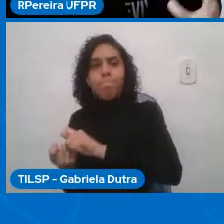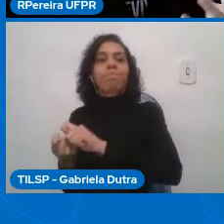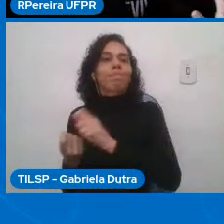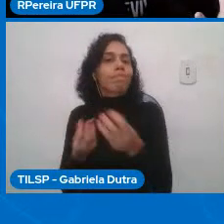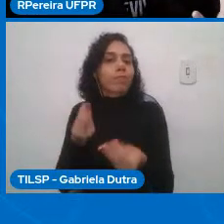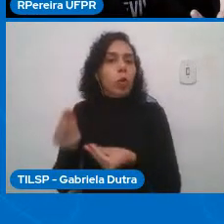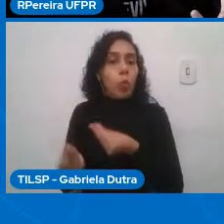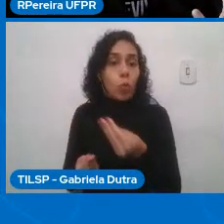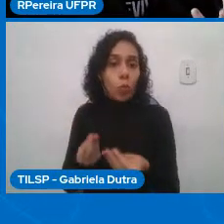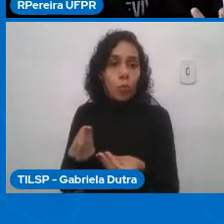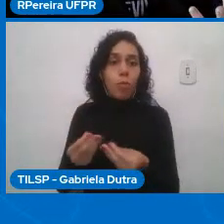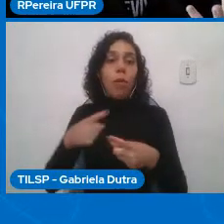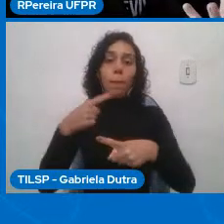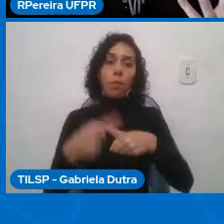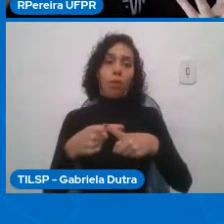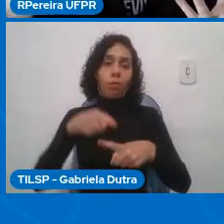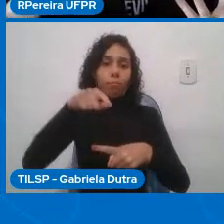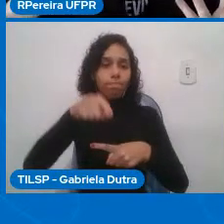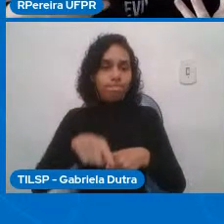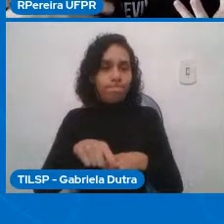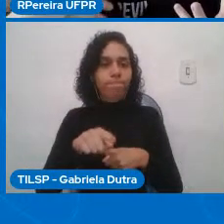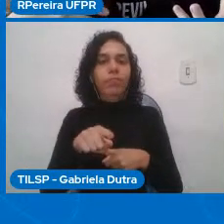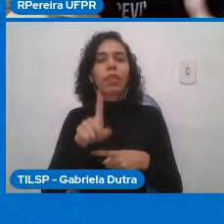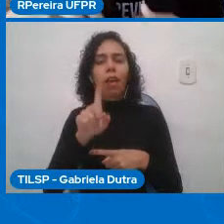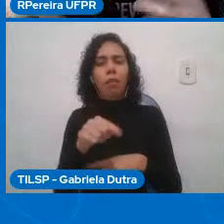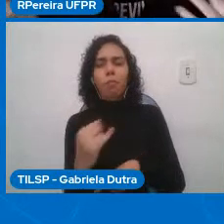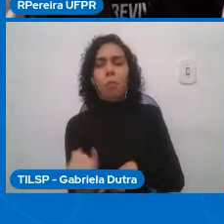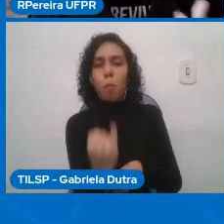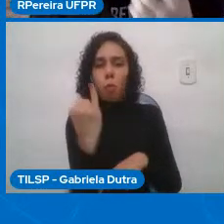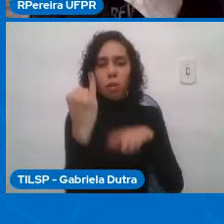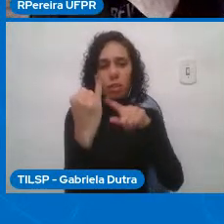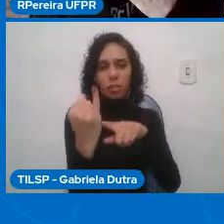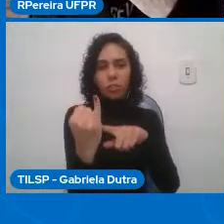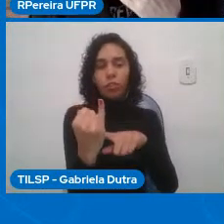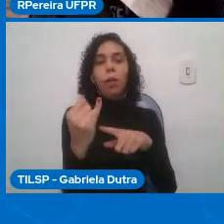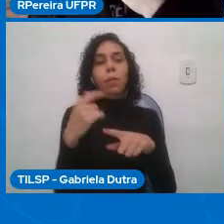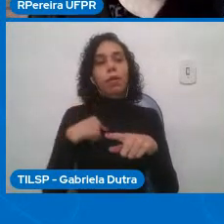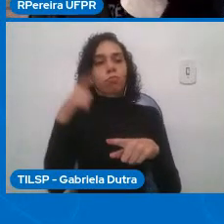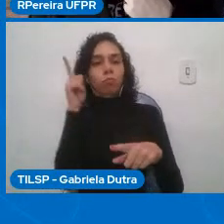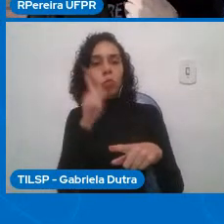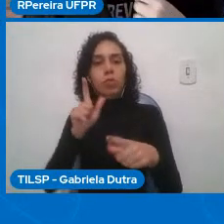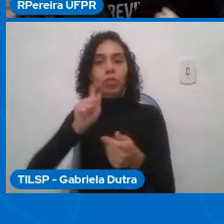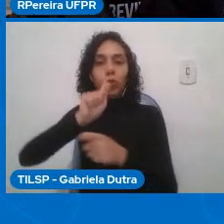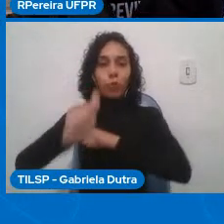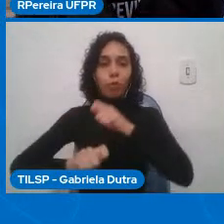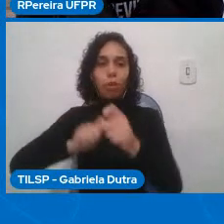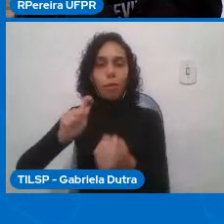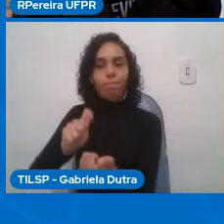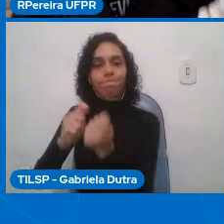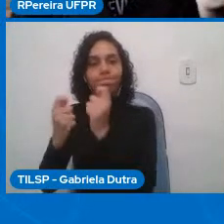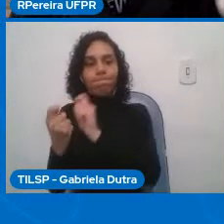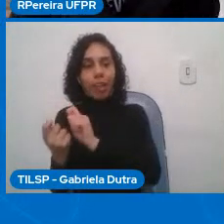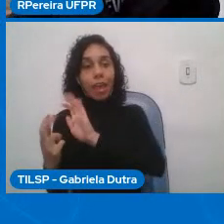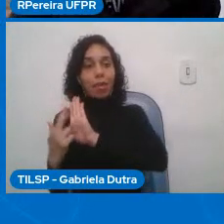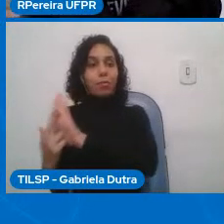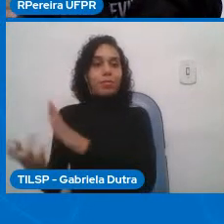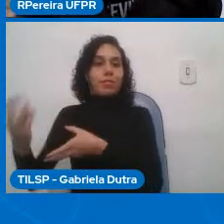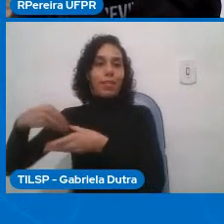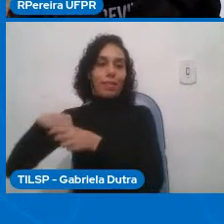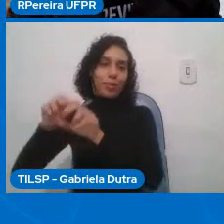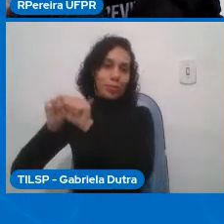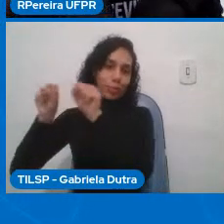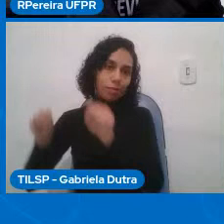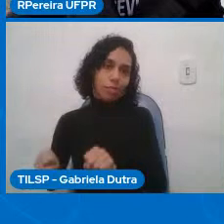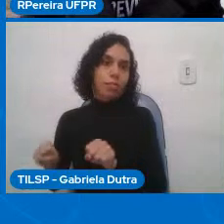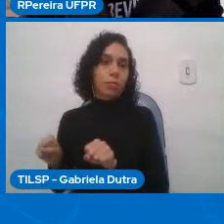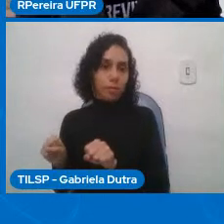que seja relevante para eu então modelar para eu então representar isso nós não temos